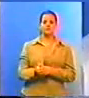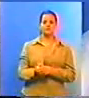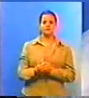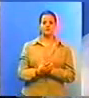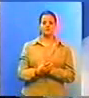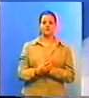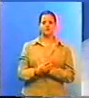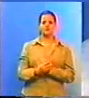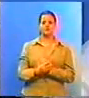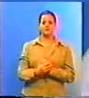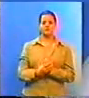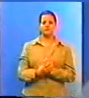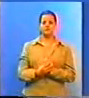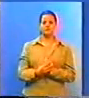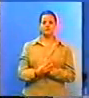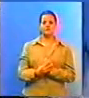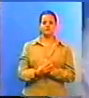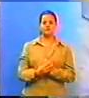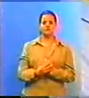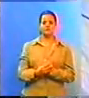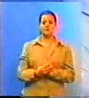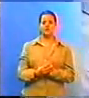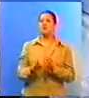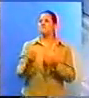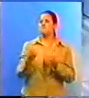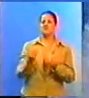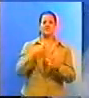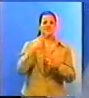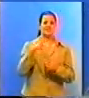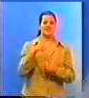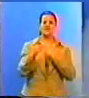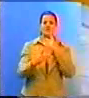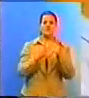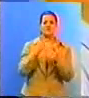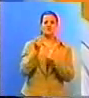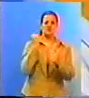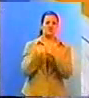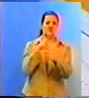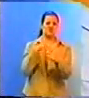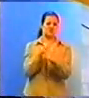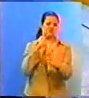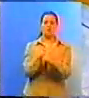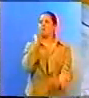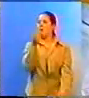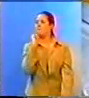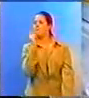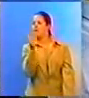quanta briga, quanta discussão, quanta palavra que ofende, que machuca o outro